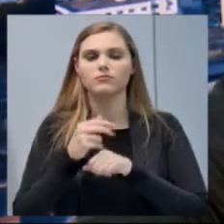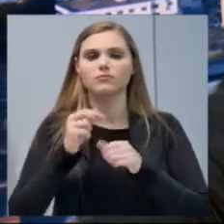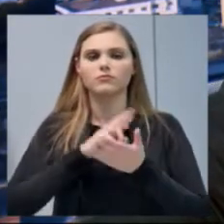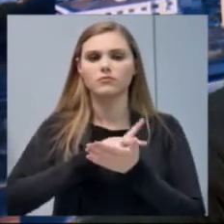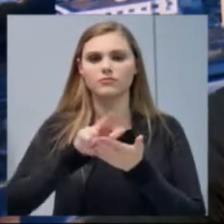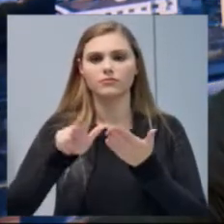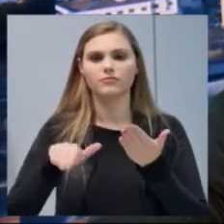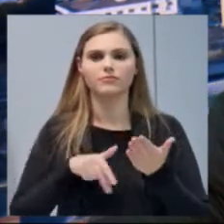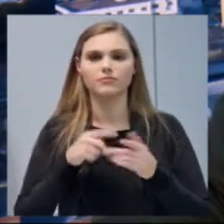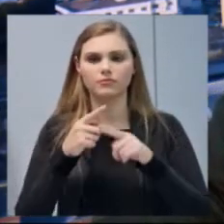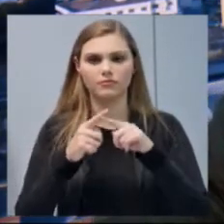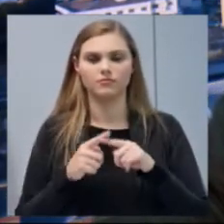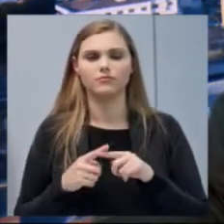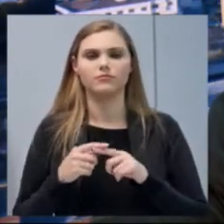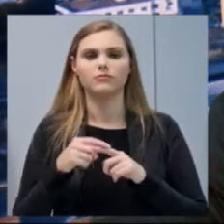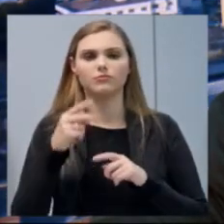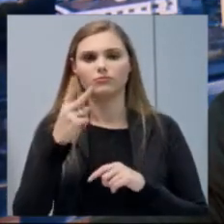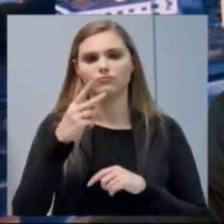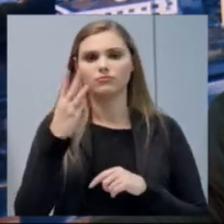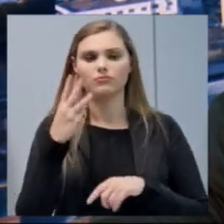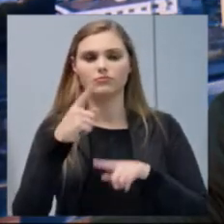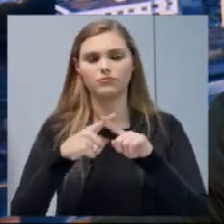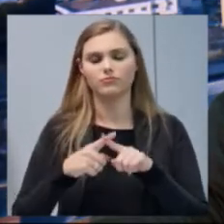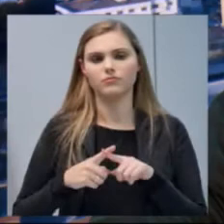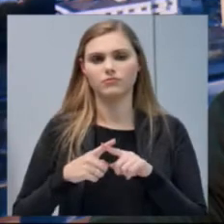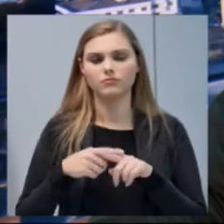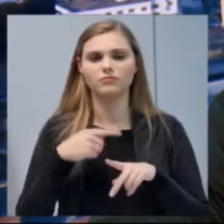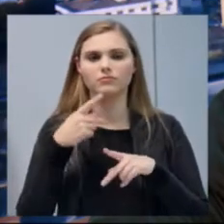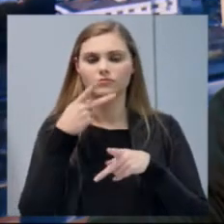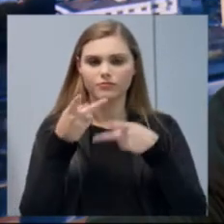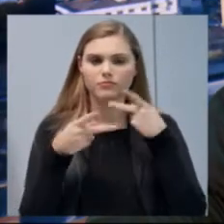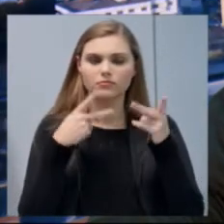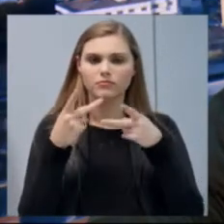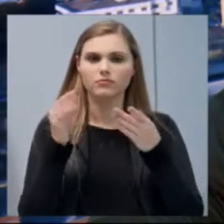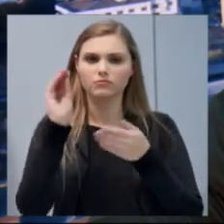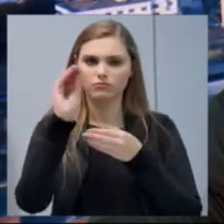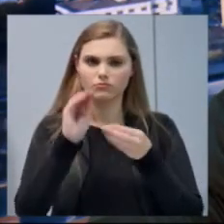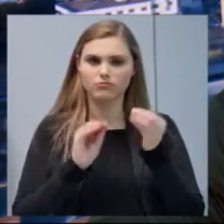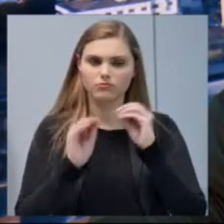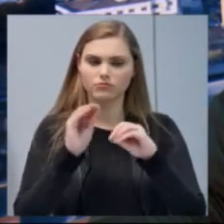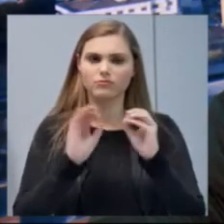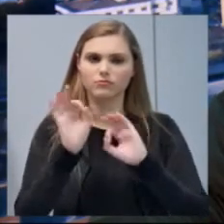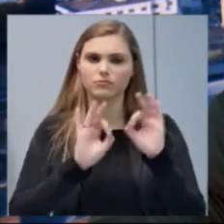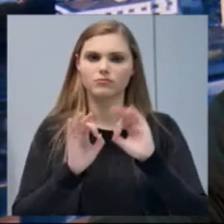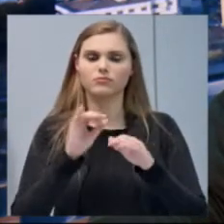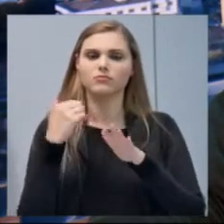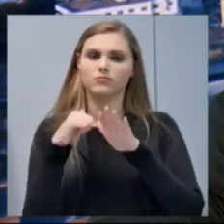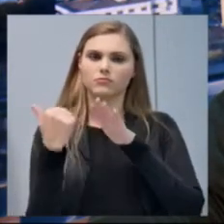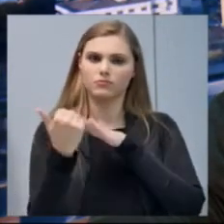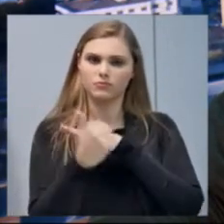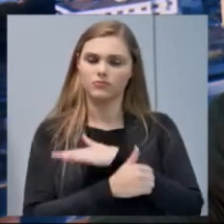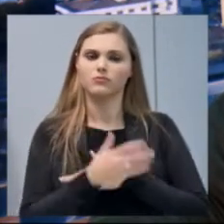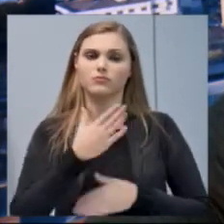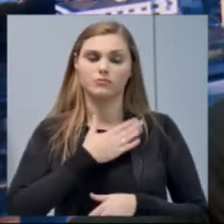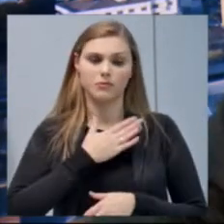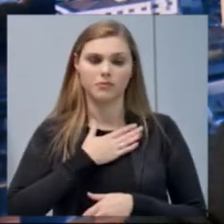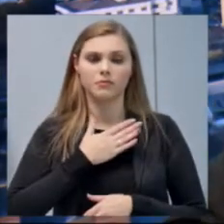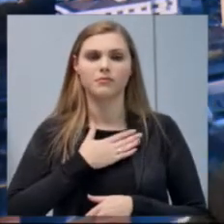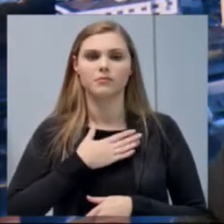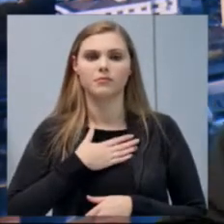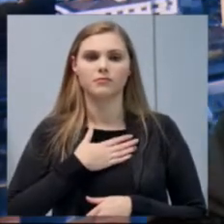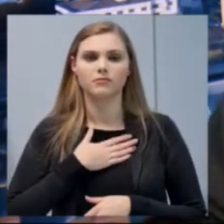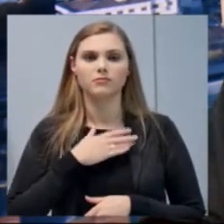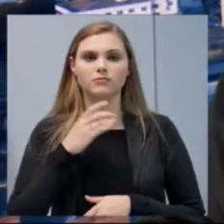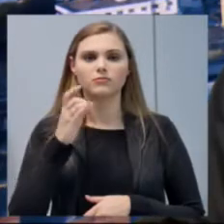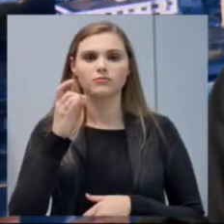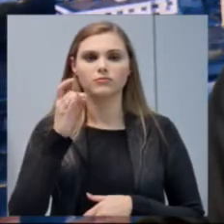duas, três situações, colocando nas redes sociais, que, para mim, só